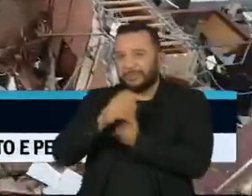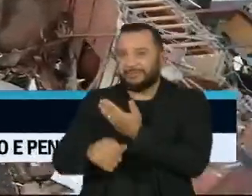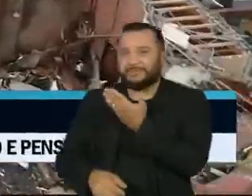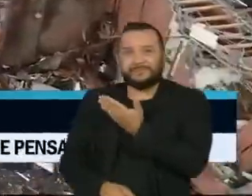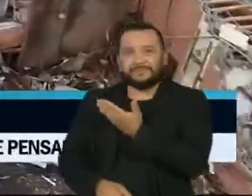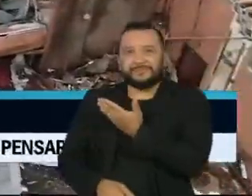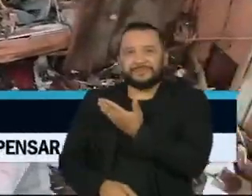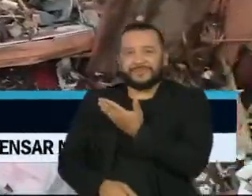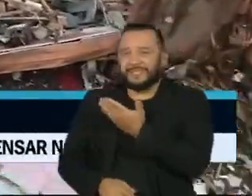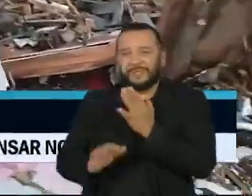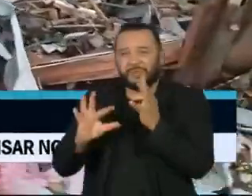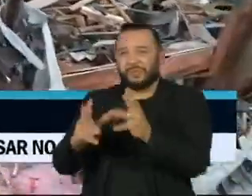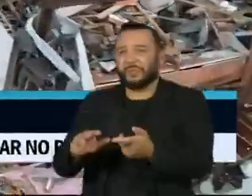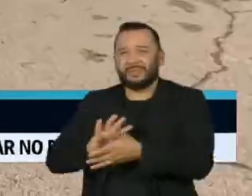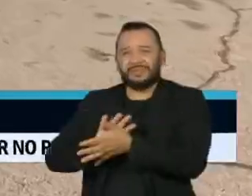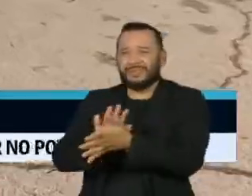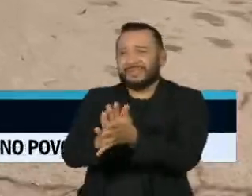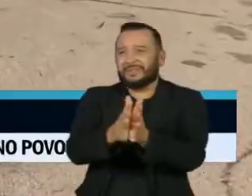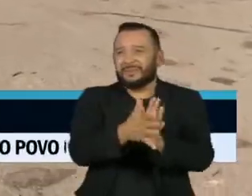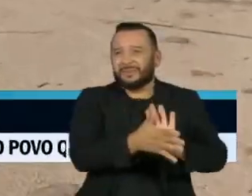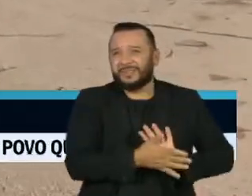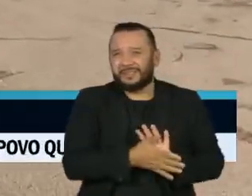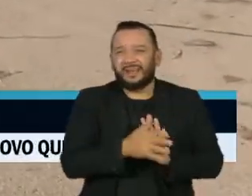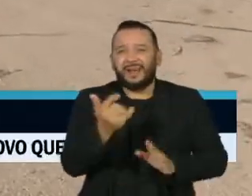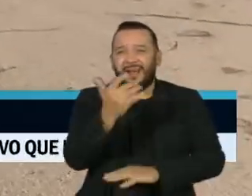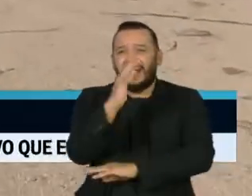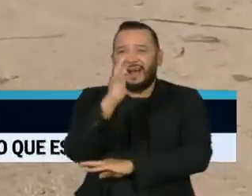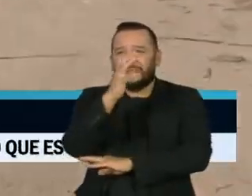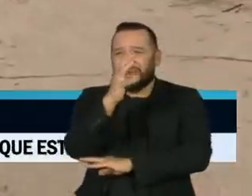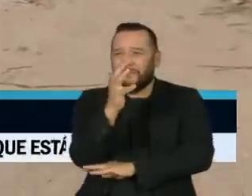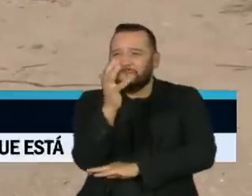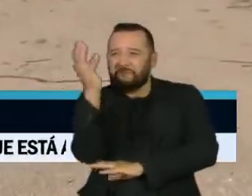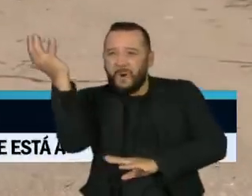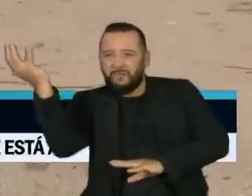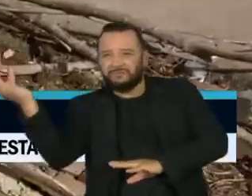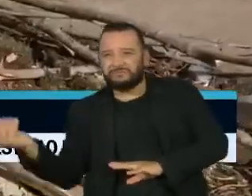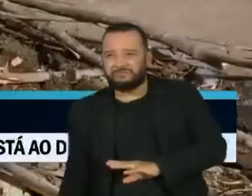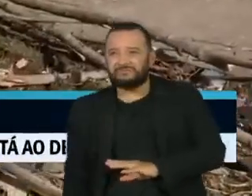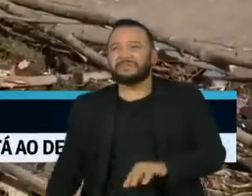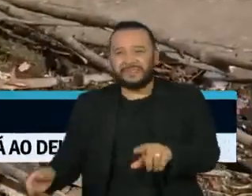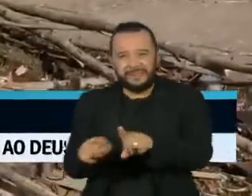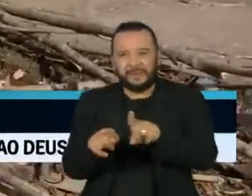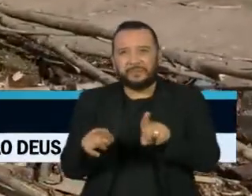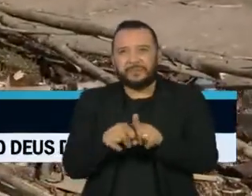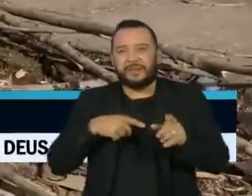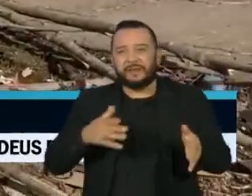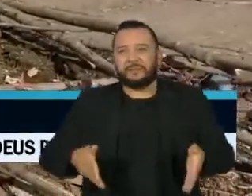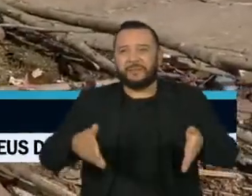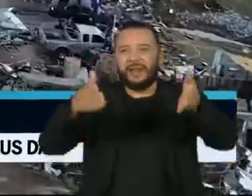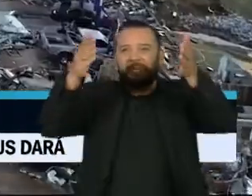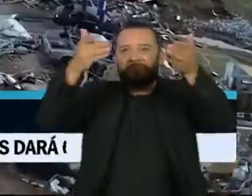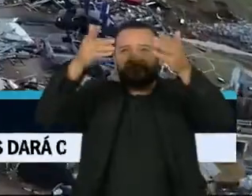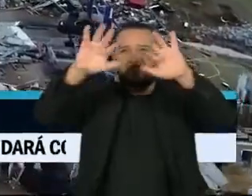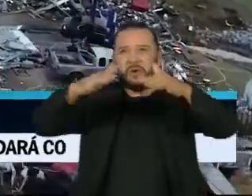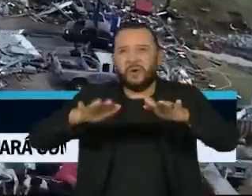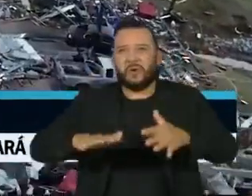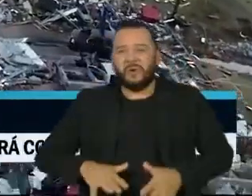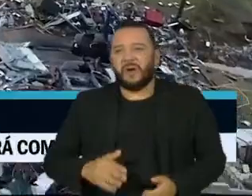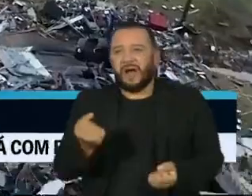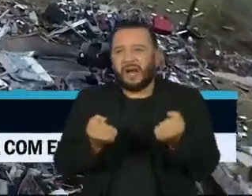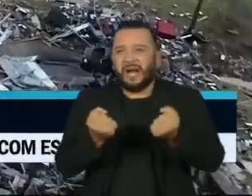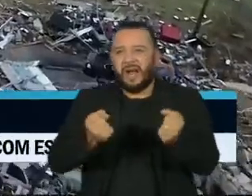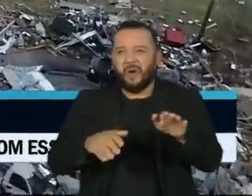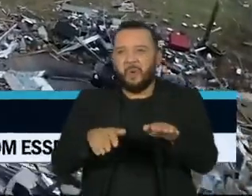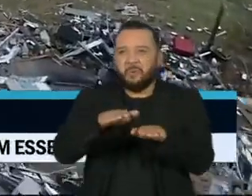visão era de quarteirões devastados, árvores arrancadas, prédios reduzidos a escombros e veículos empilhados.